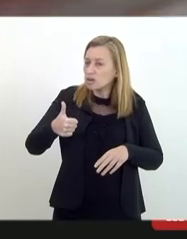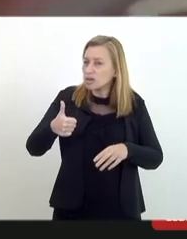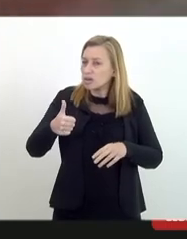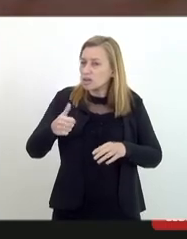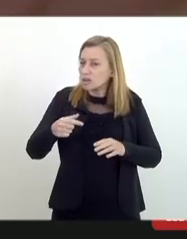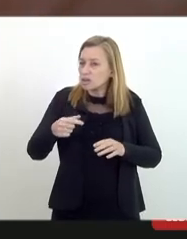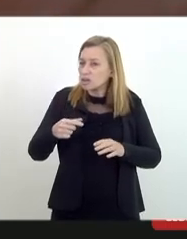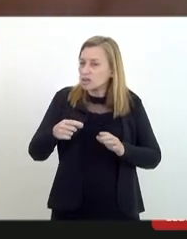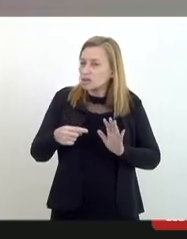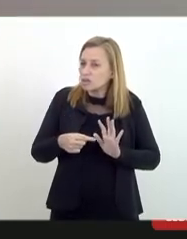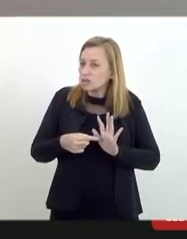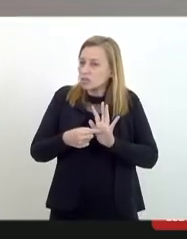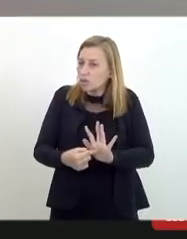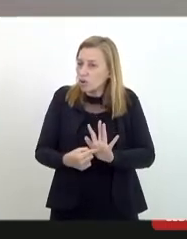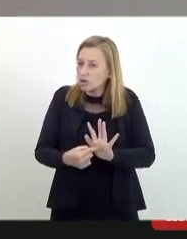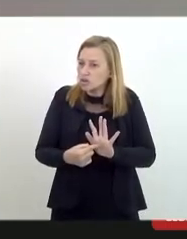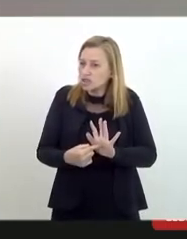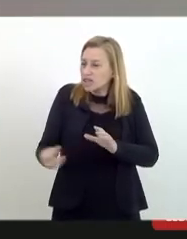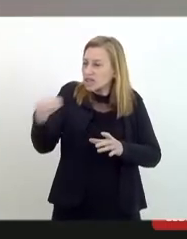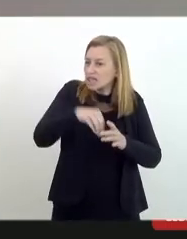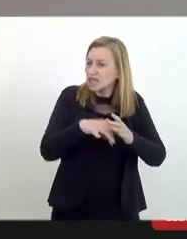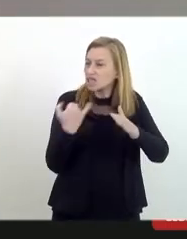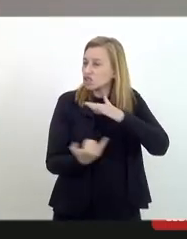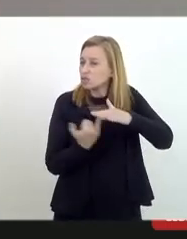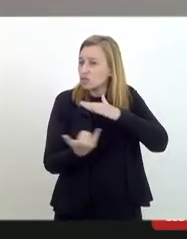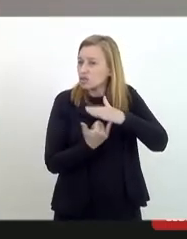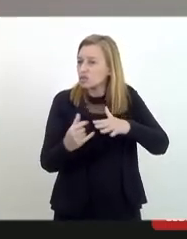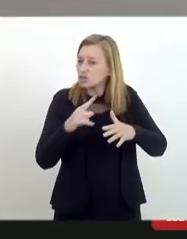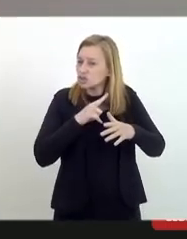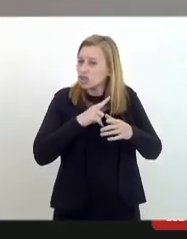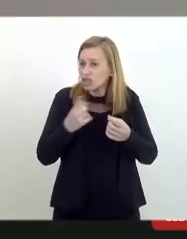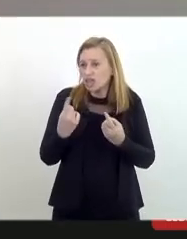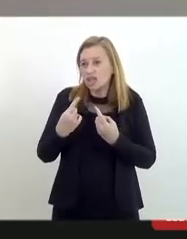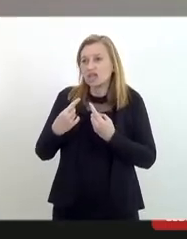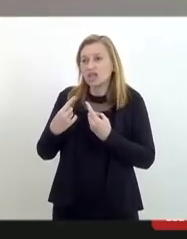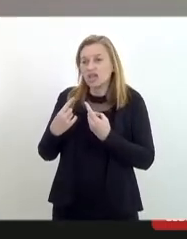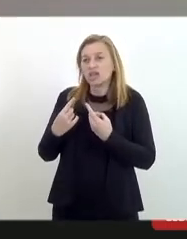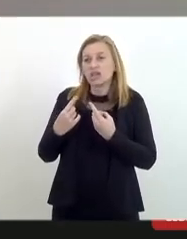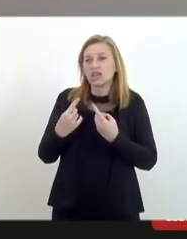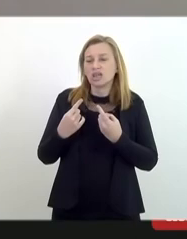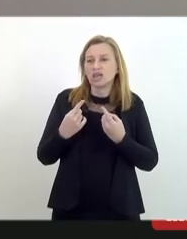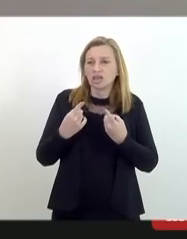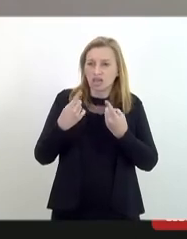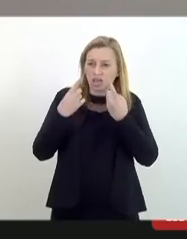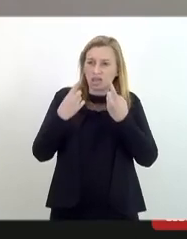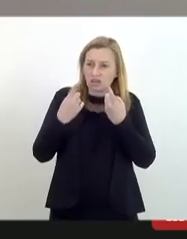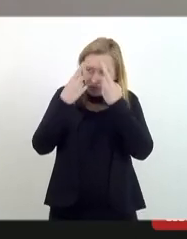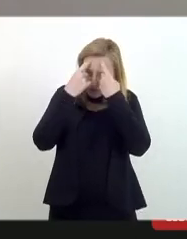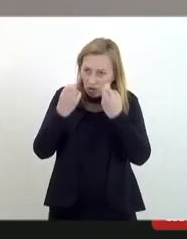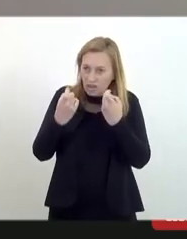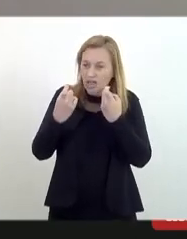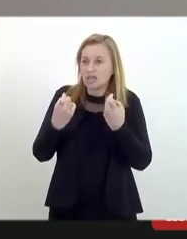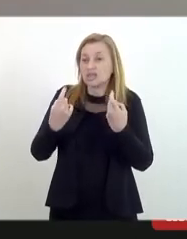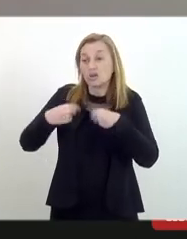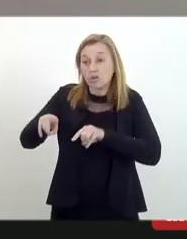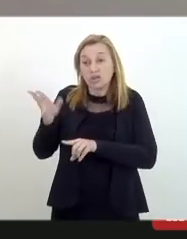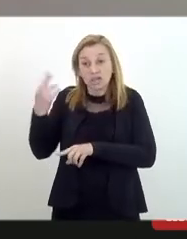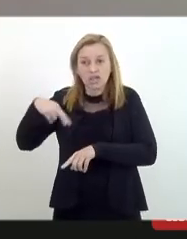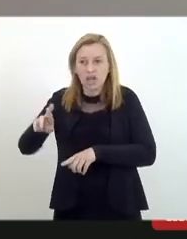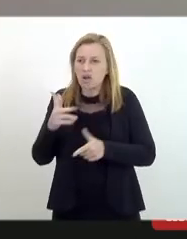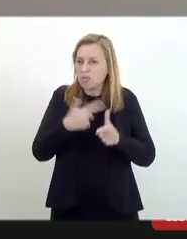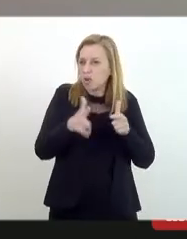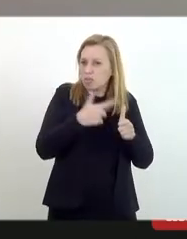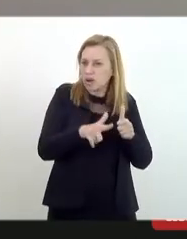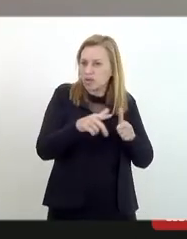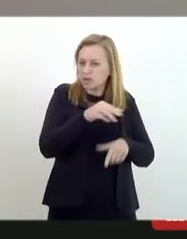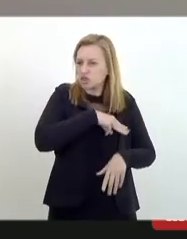das instituições isso não existe e se não existe e se existe eu escutei isso não é problema do Ministério Público tem